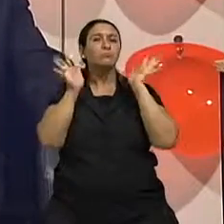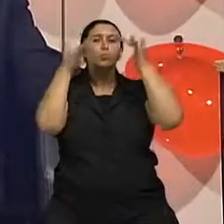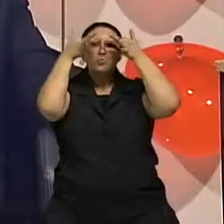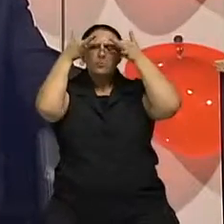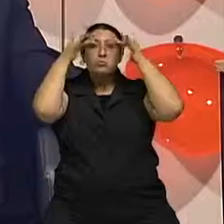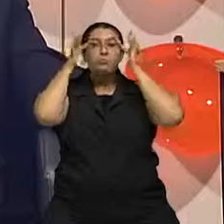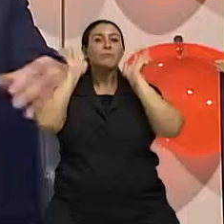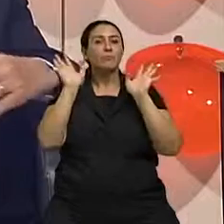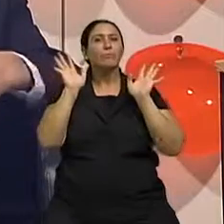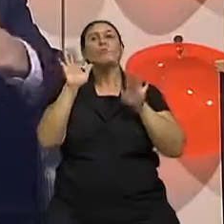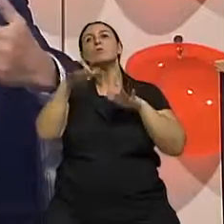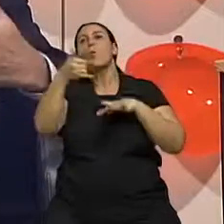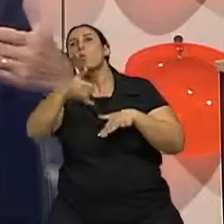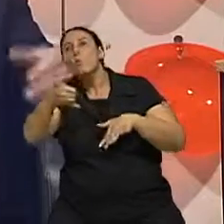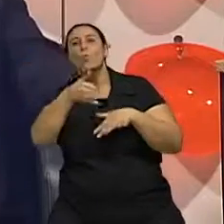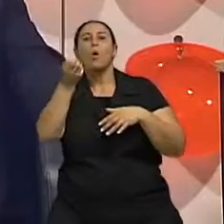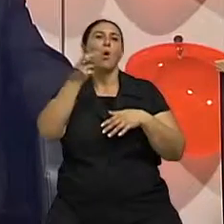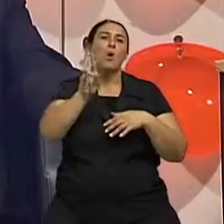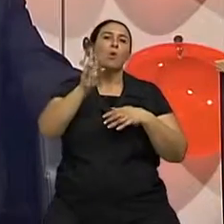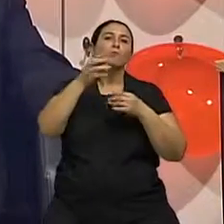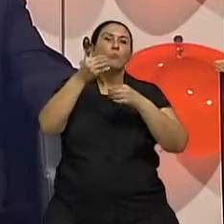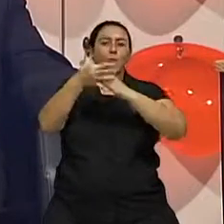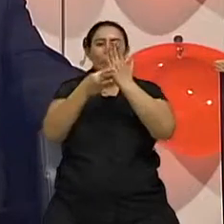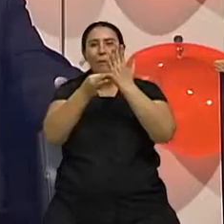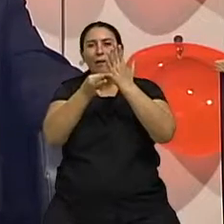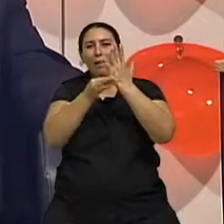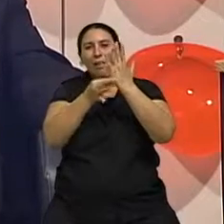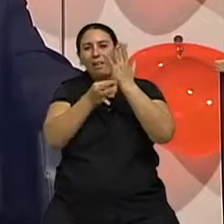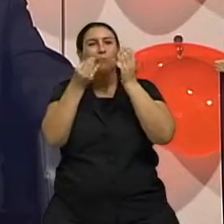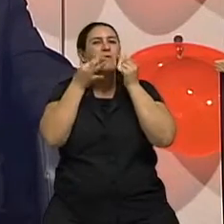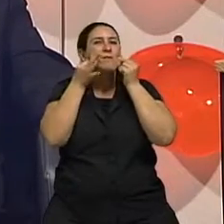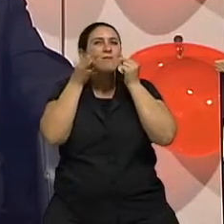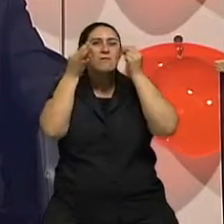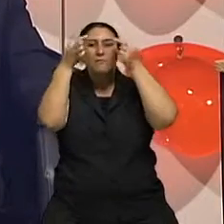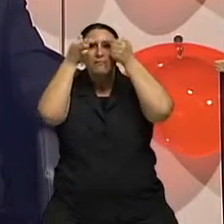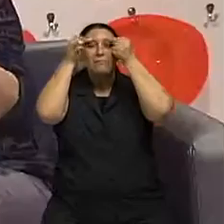o excesso de gordura e a pessoa retorna aos hábitos normais.